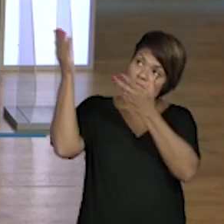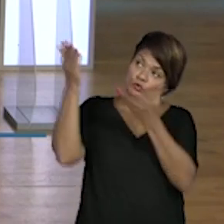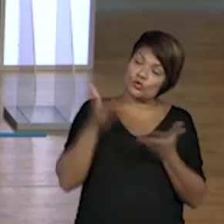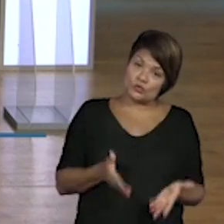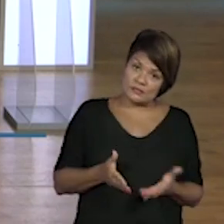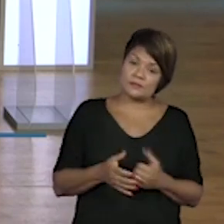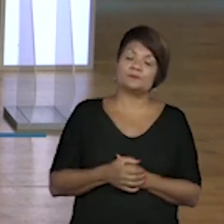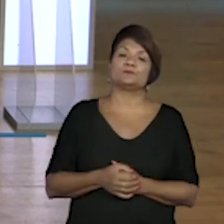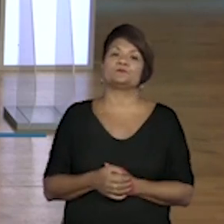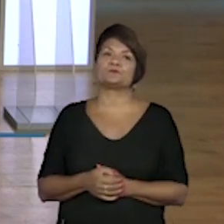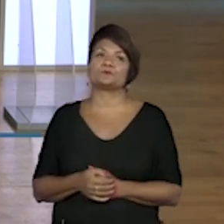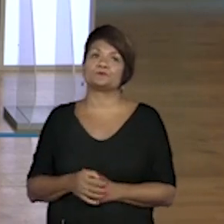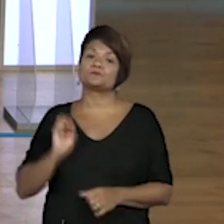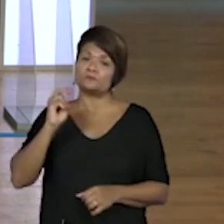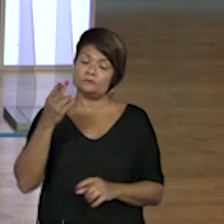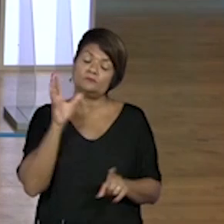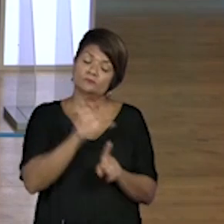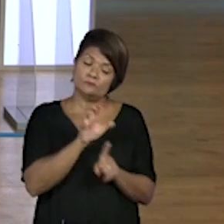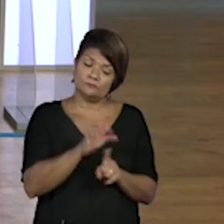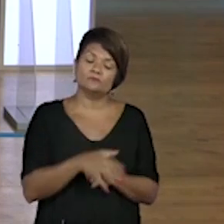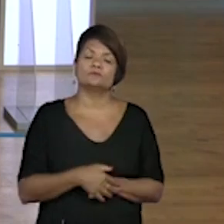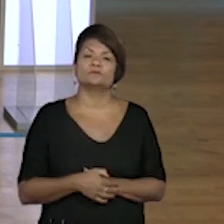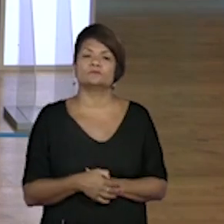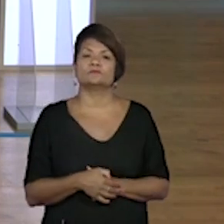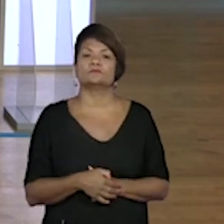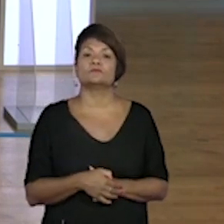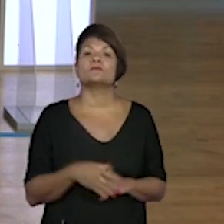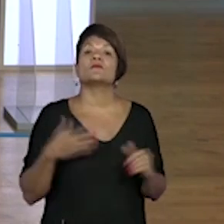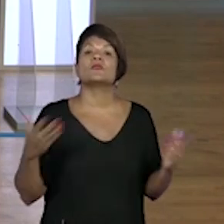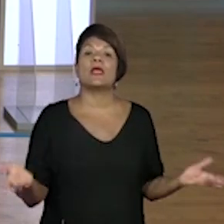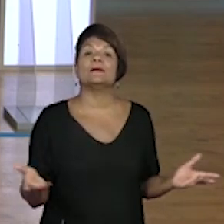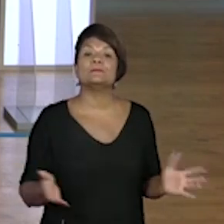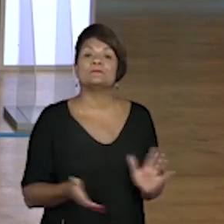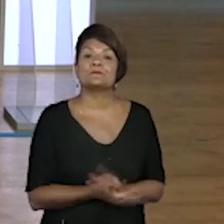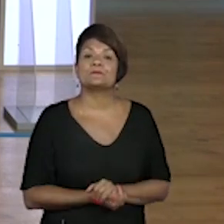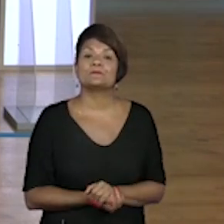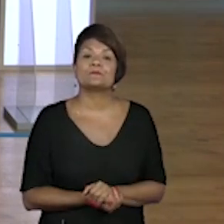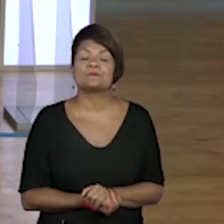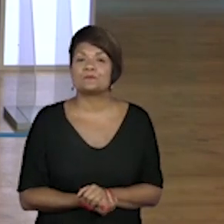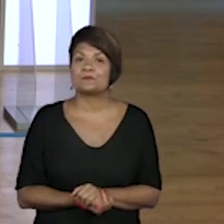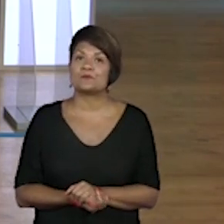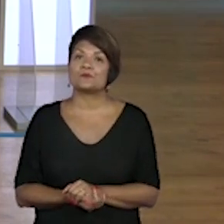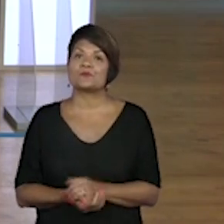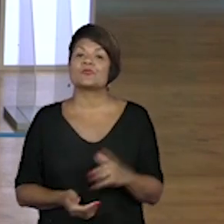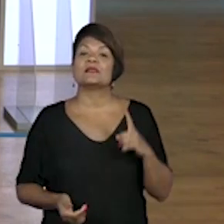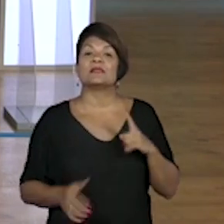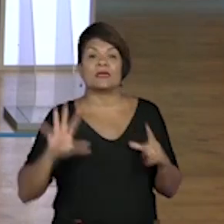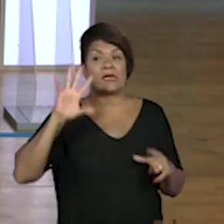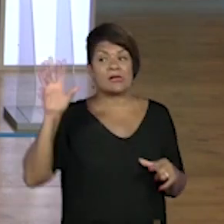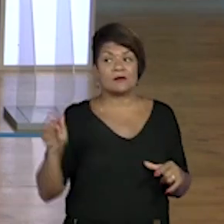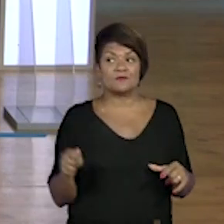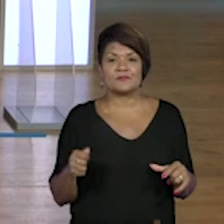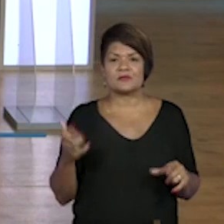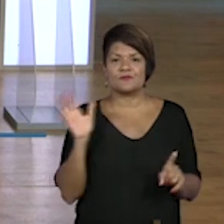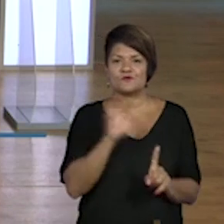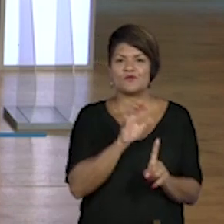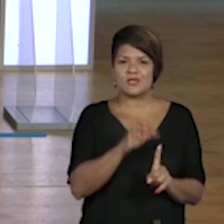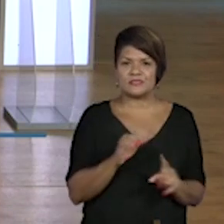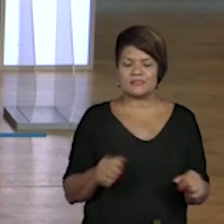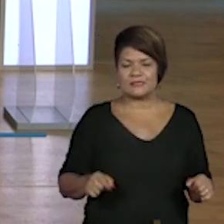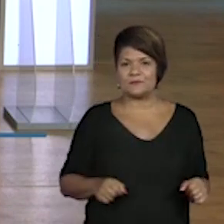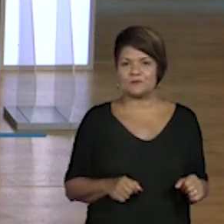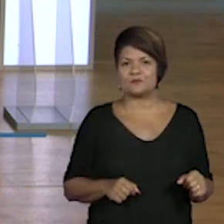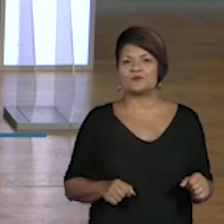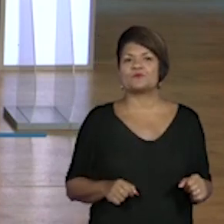Ou que tenha influência do Brasil. Ah, legal. E aí, pessoal, que tenha sofrido aí influência africana, algum tipo de comida,